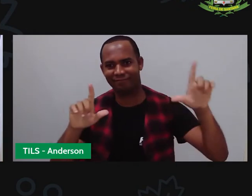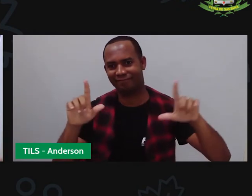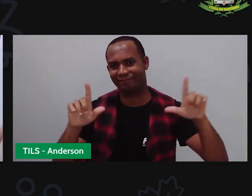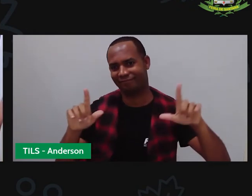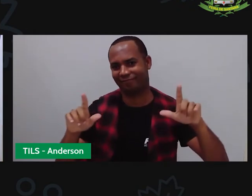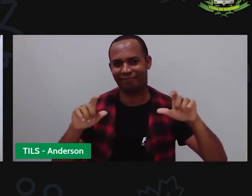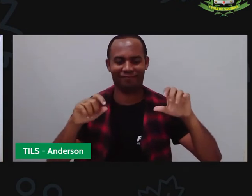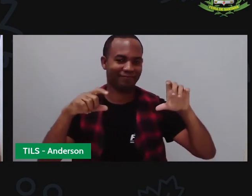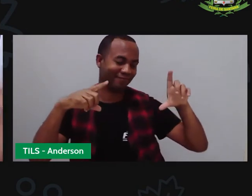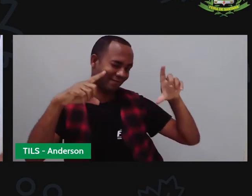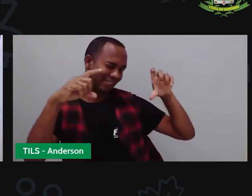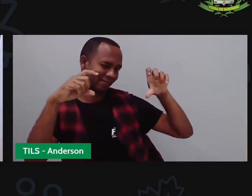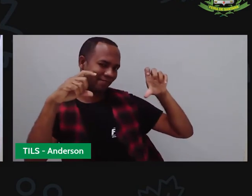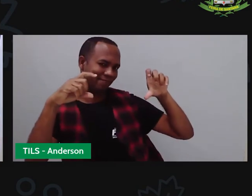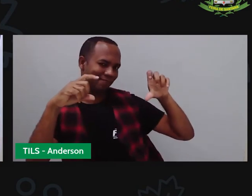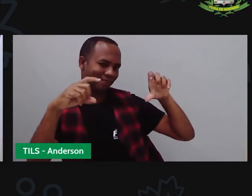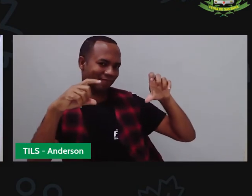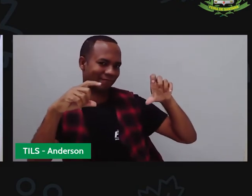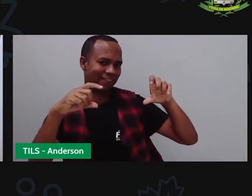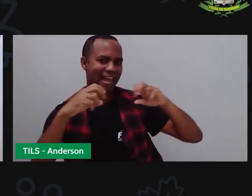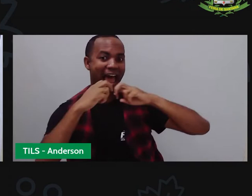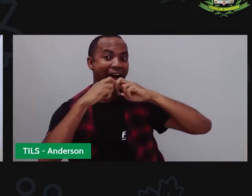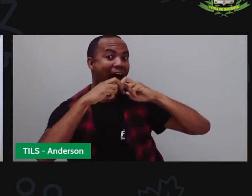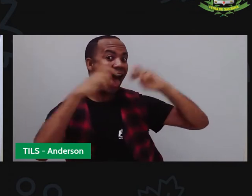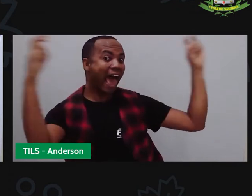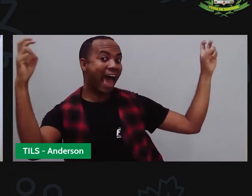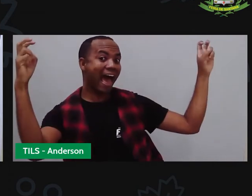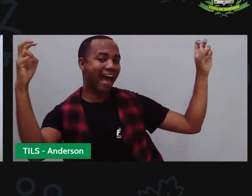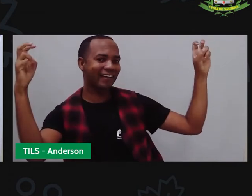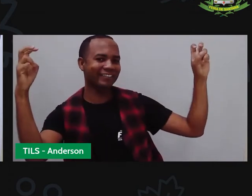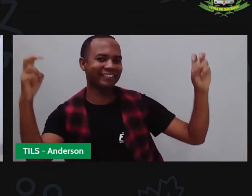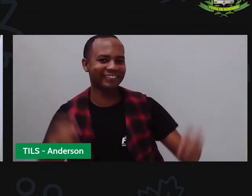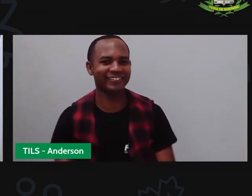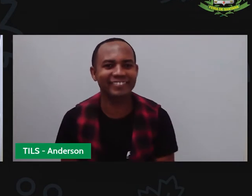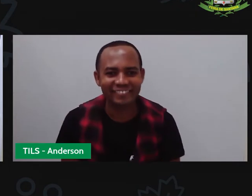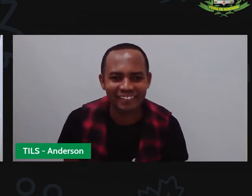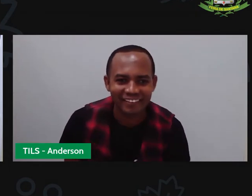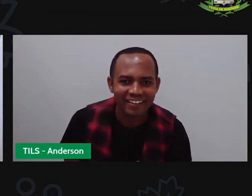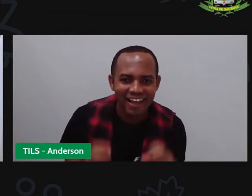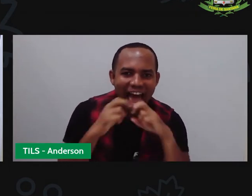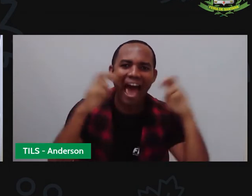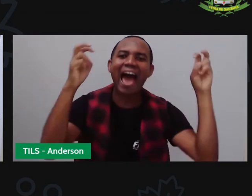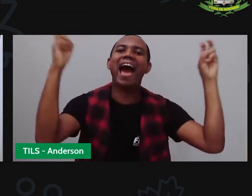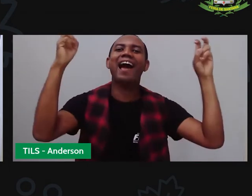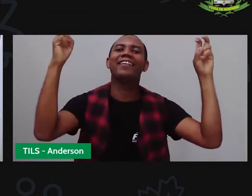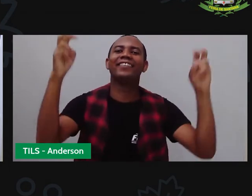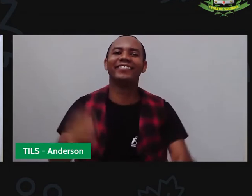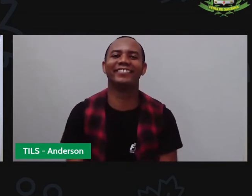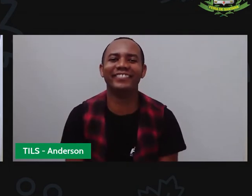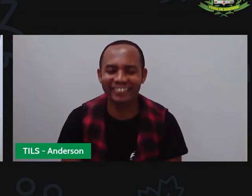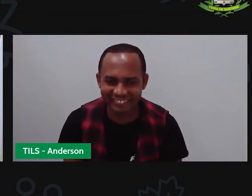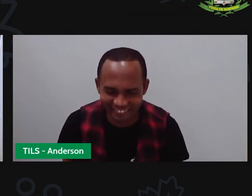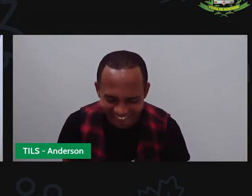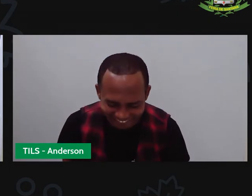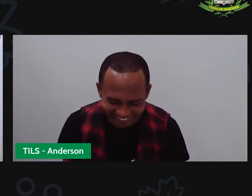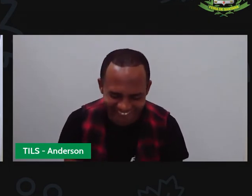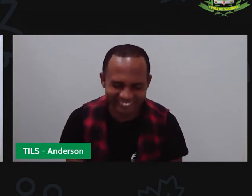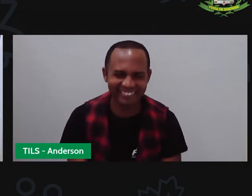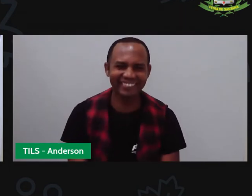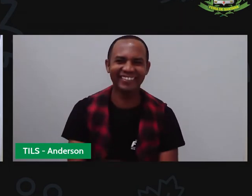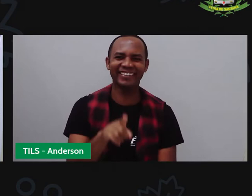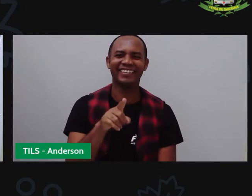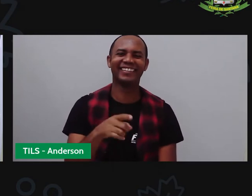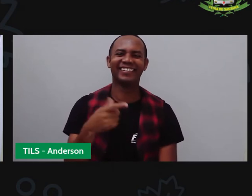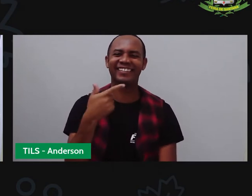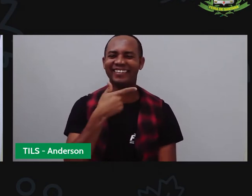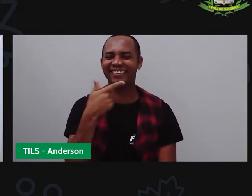comercial, ser capa de revista. Eles vão ver só quando minha música tocar. Vou dar o maior gritão. Ah! Aqui a gente tem de